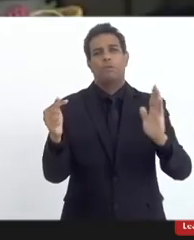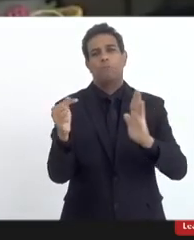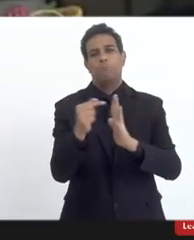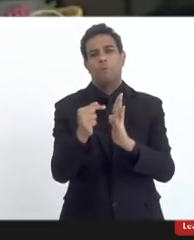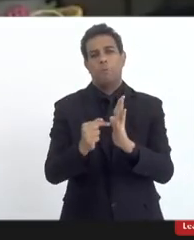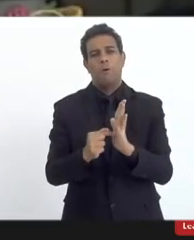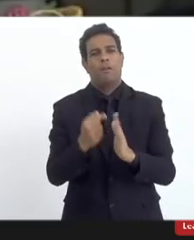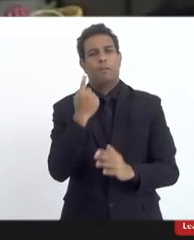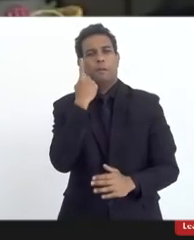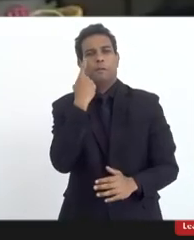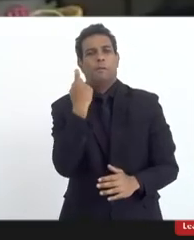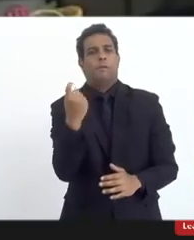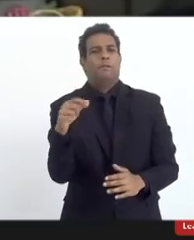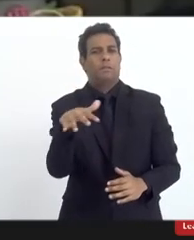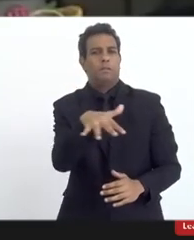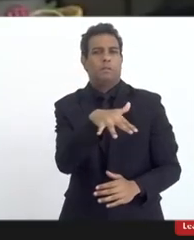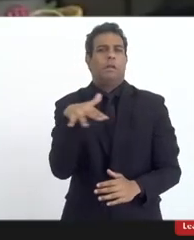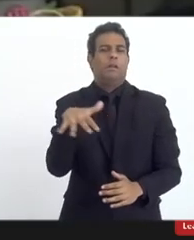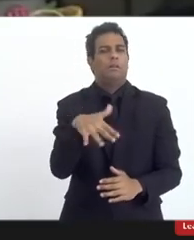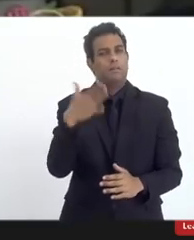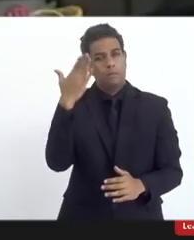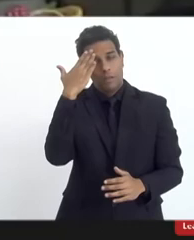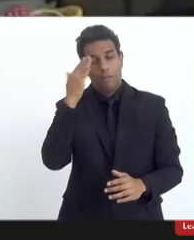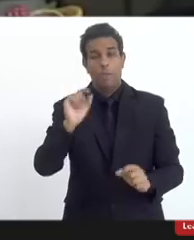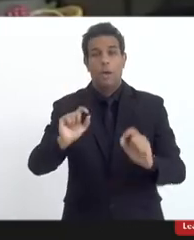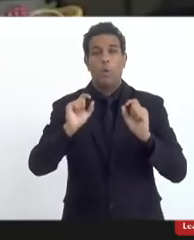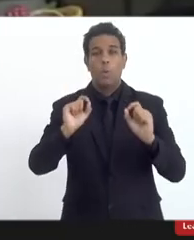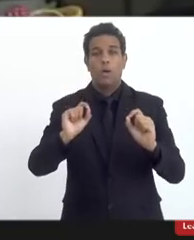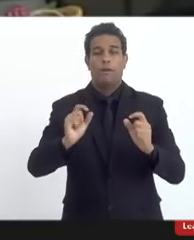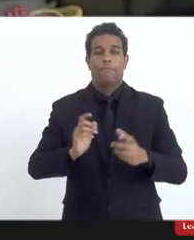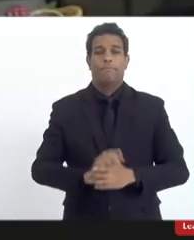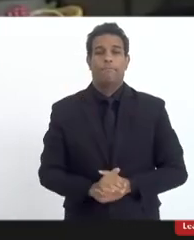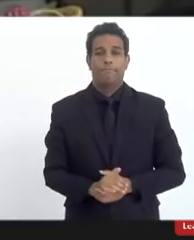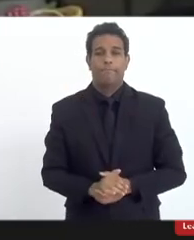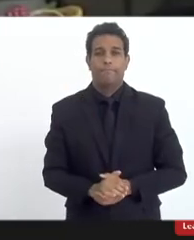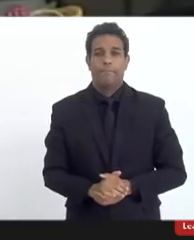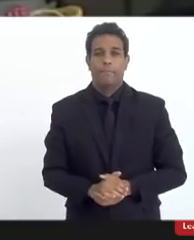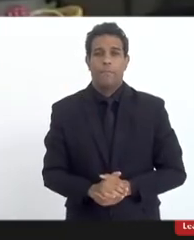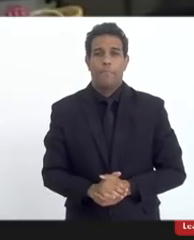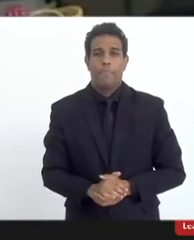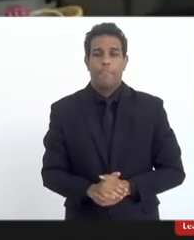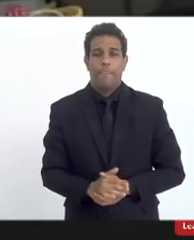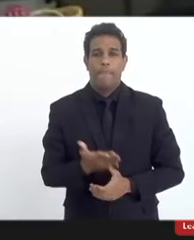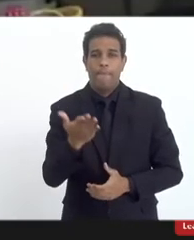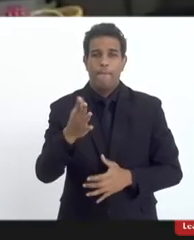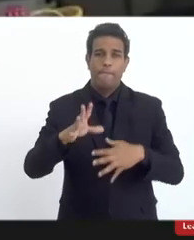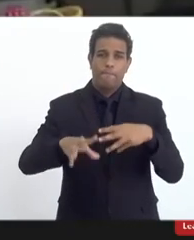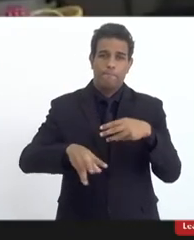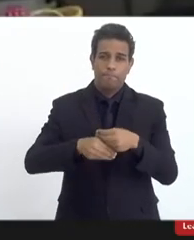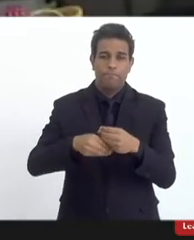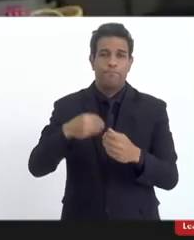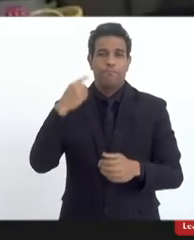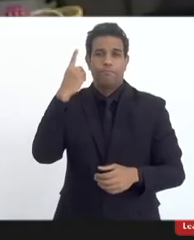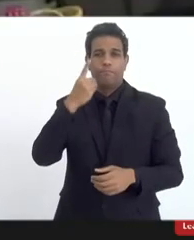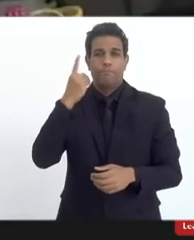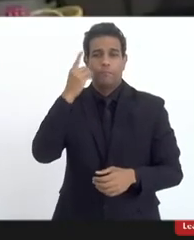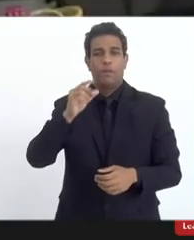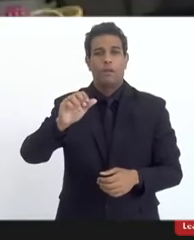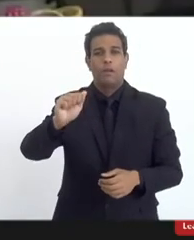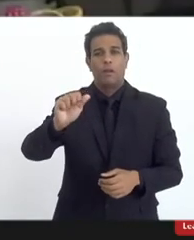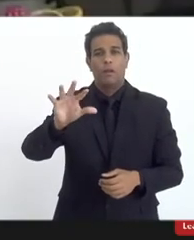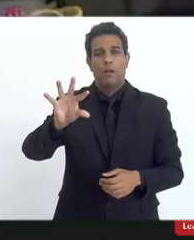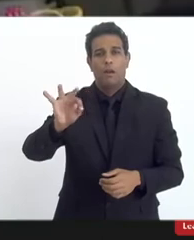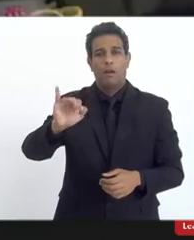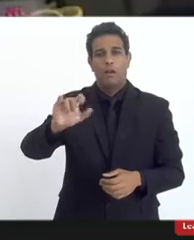acho muito importante aqui a gente salientar em relação deputado Atila falou sobre a questão